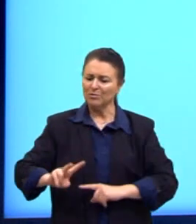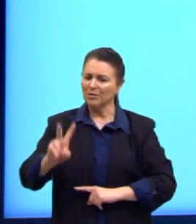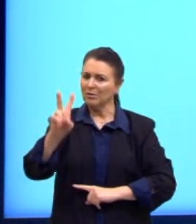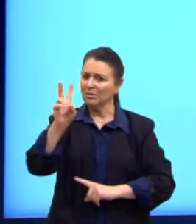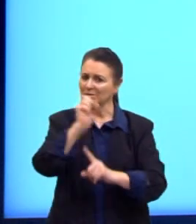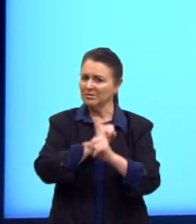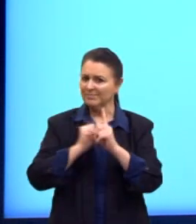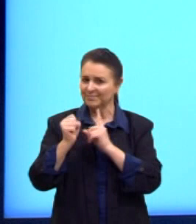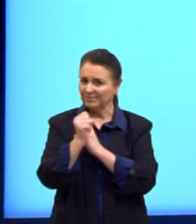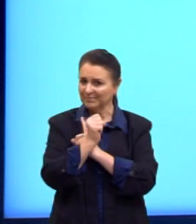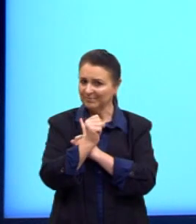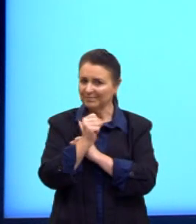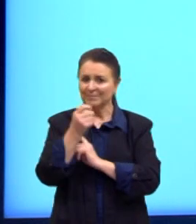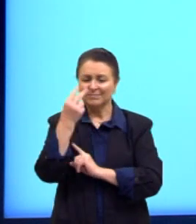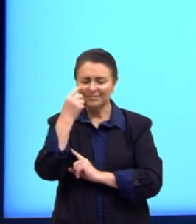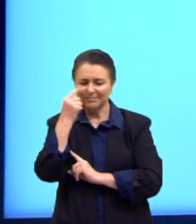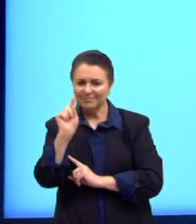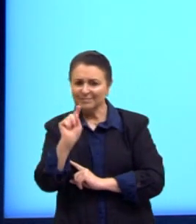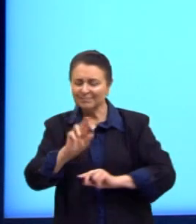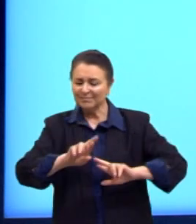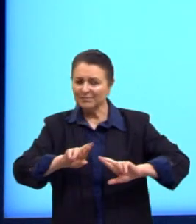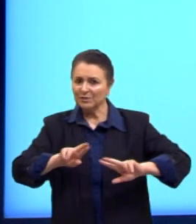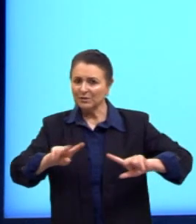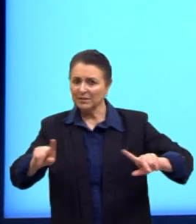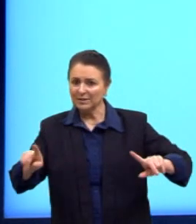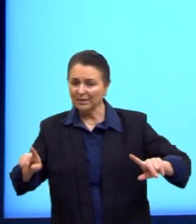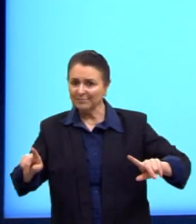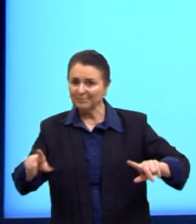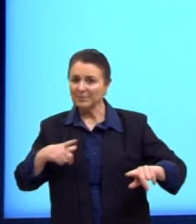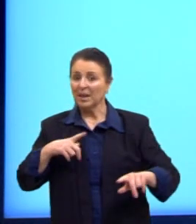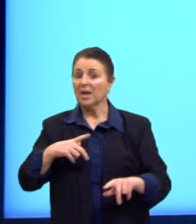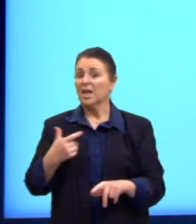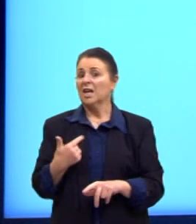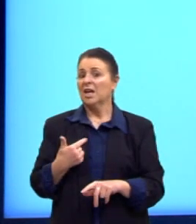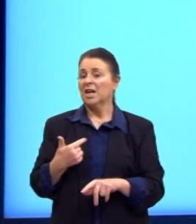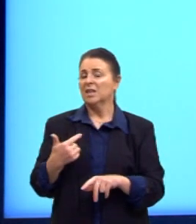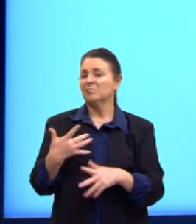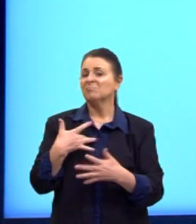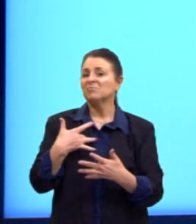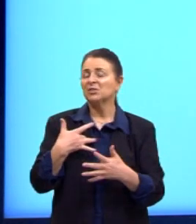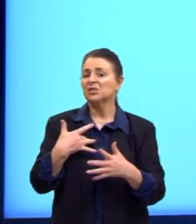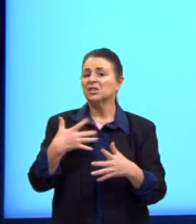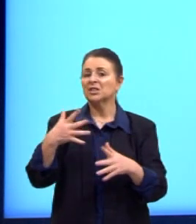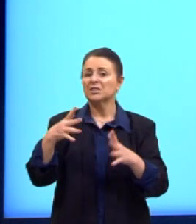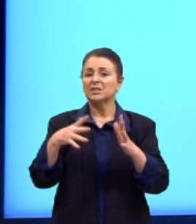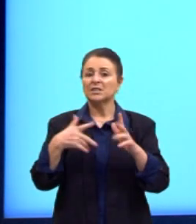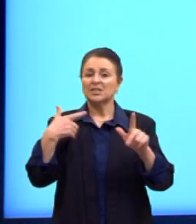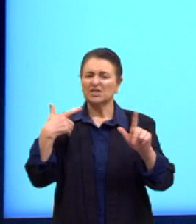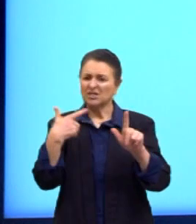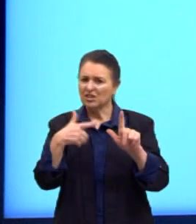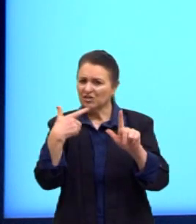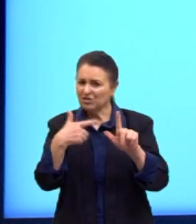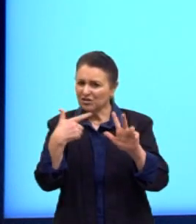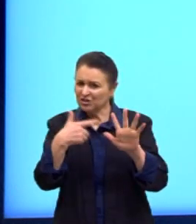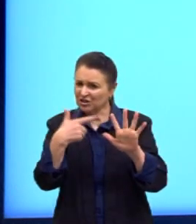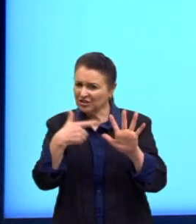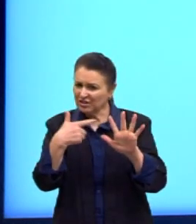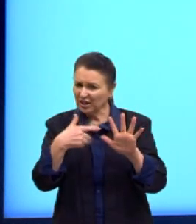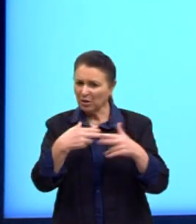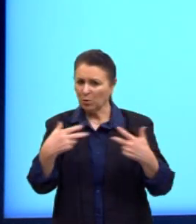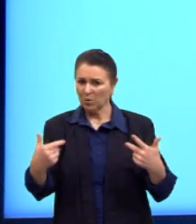Olhem a diferença entre satirizar questões delicadas e